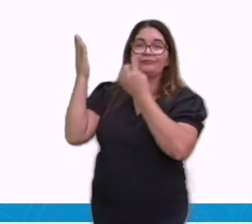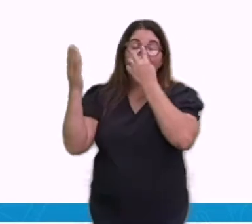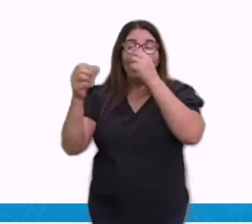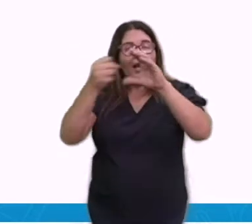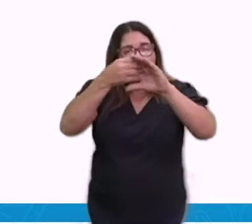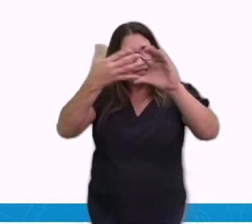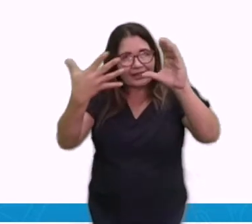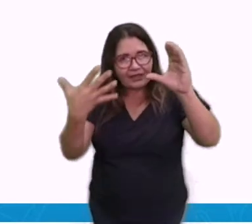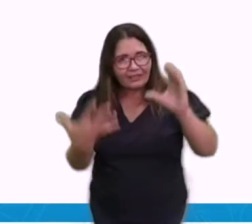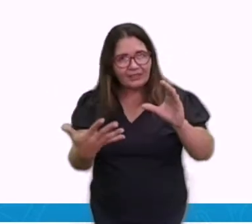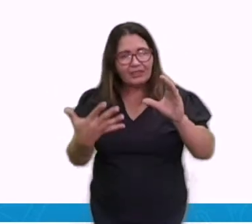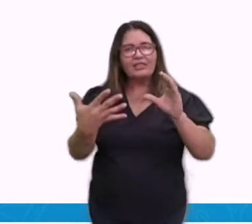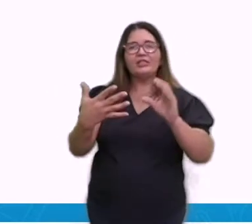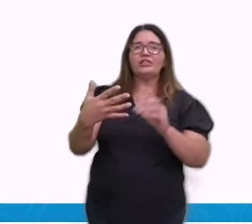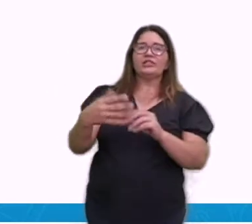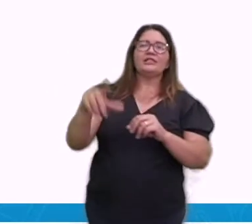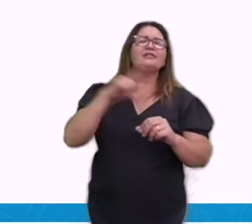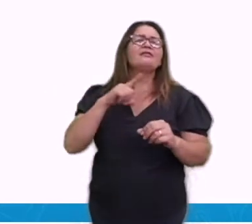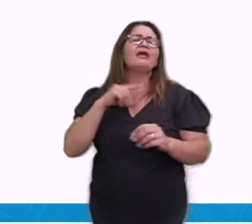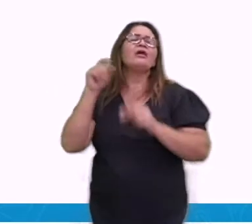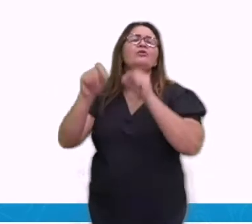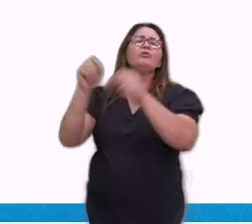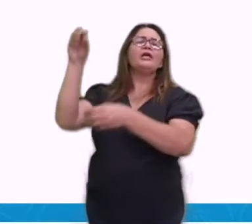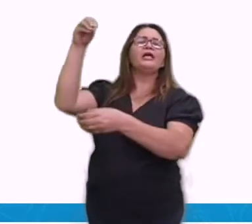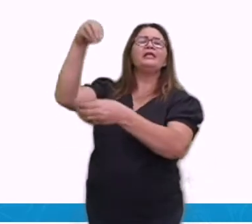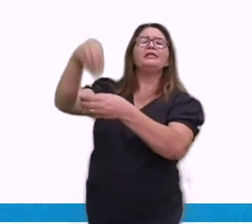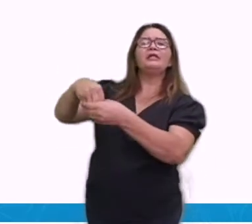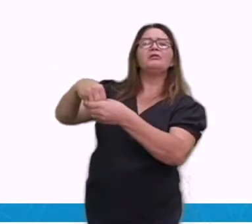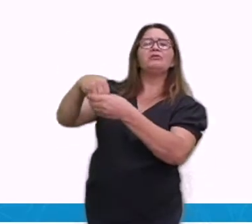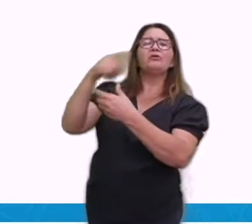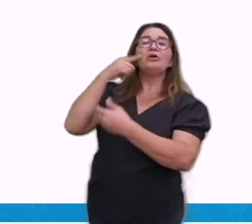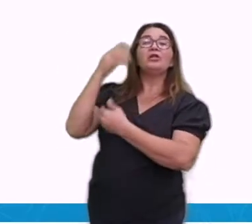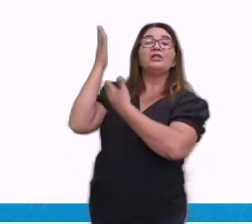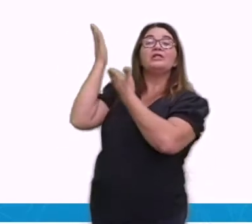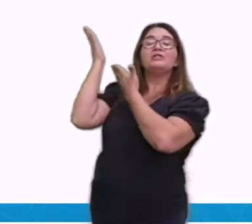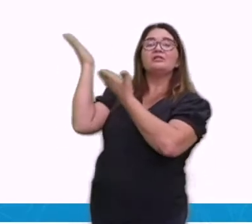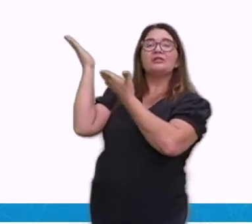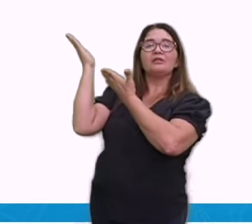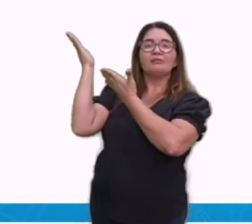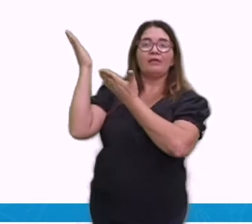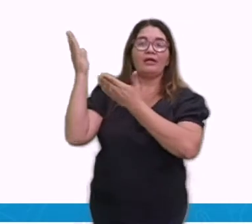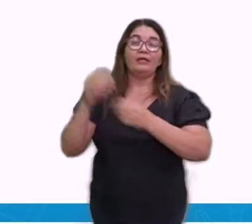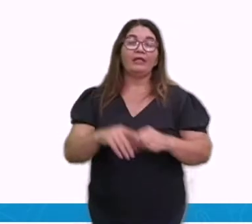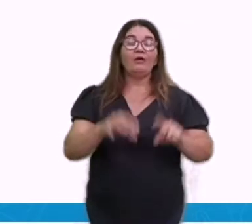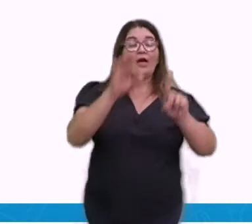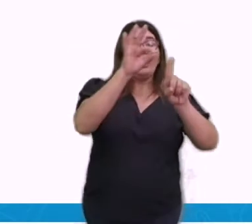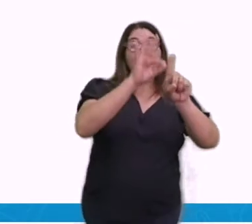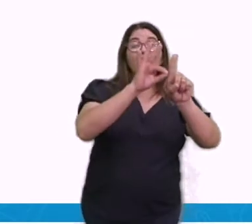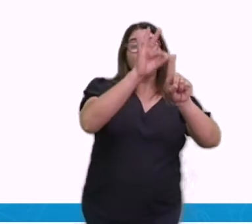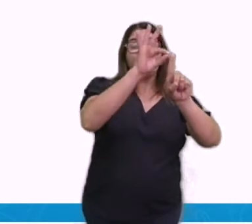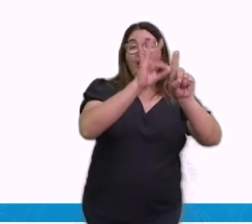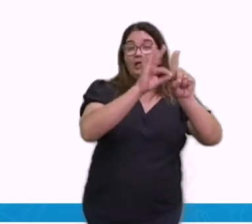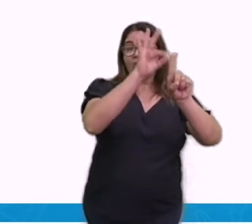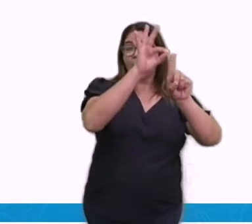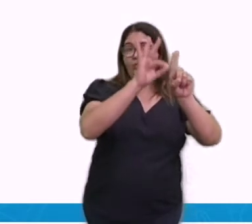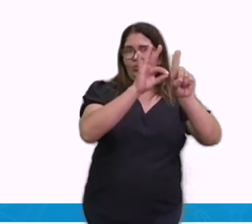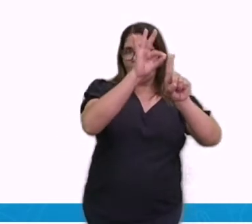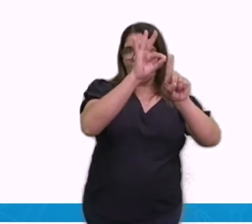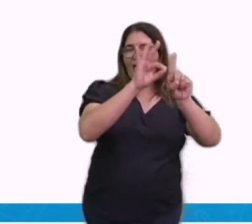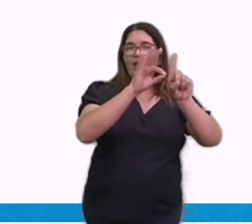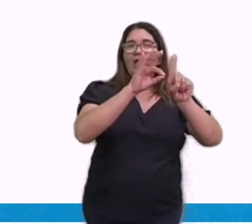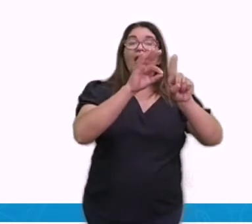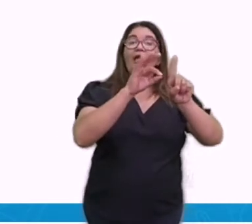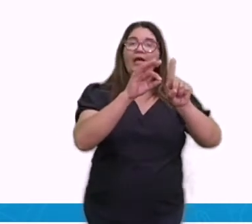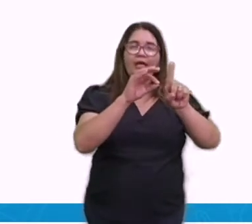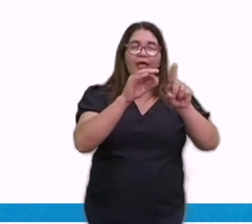A temperatura. Ela tem uma média anual que varia entre 18 e 22 graus. Então tem uma variação.